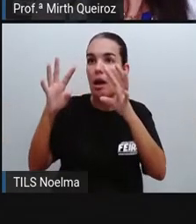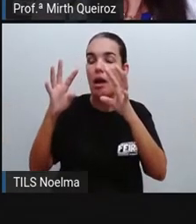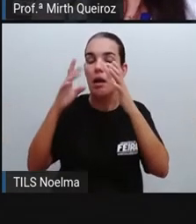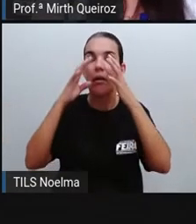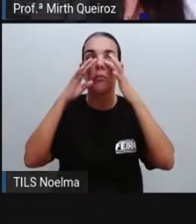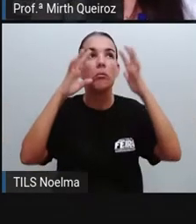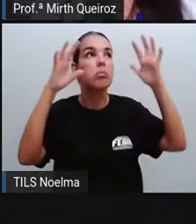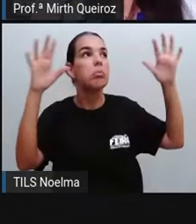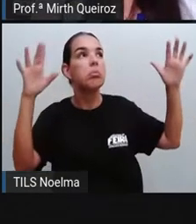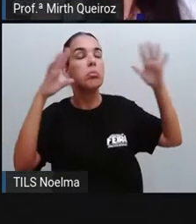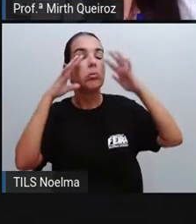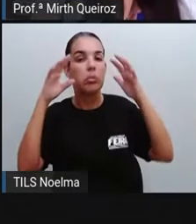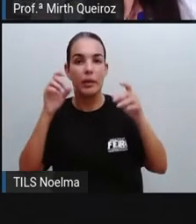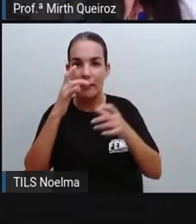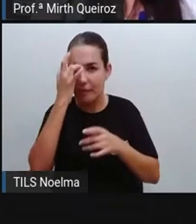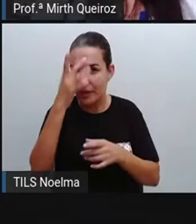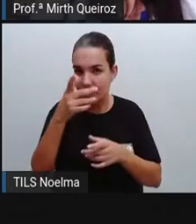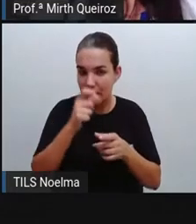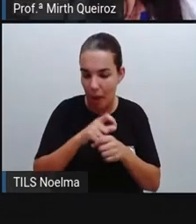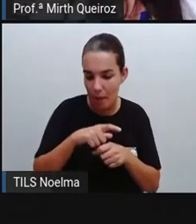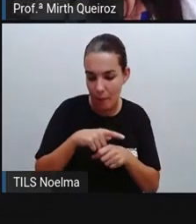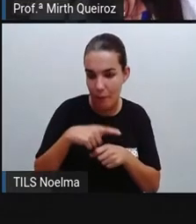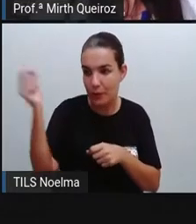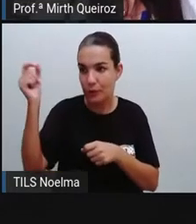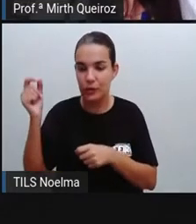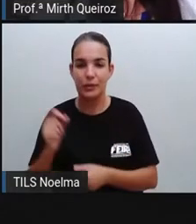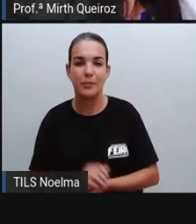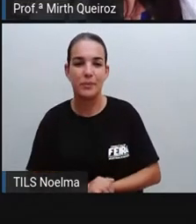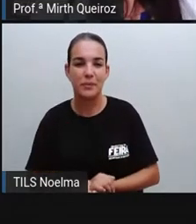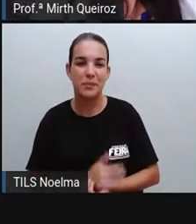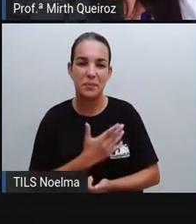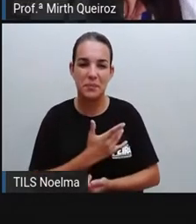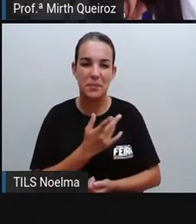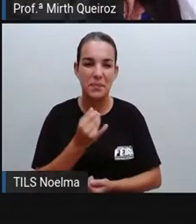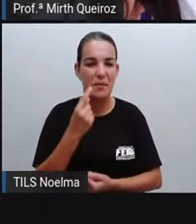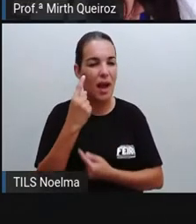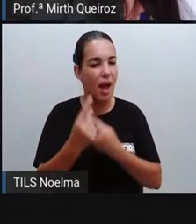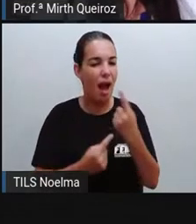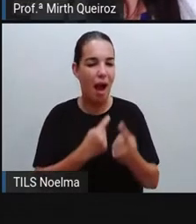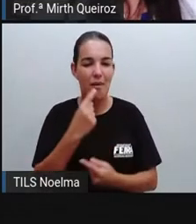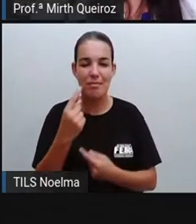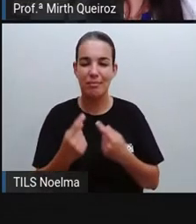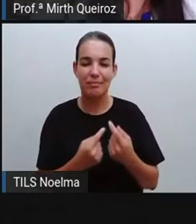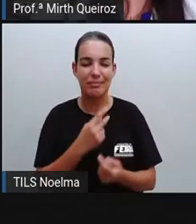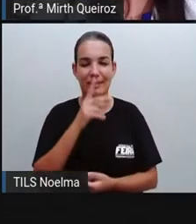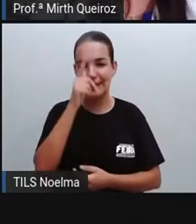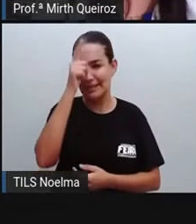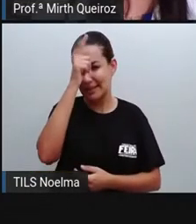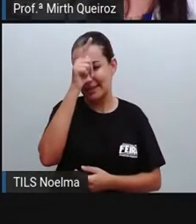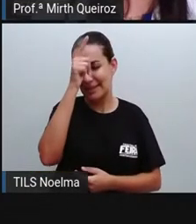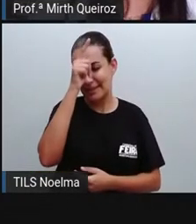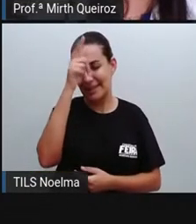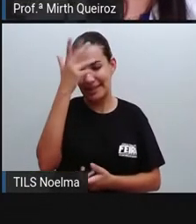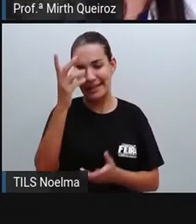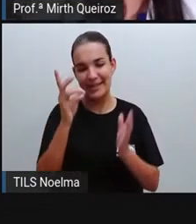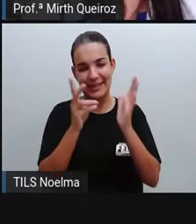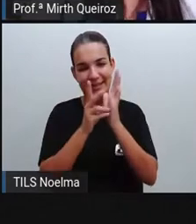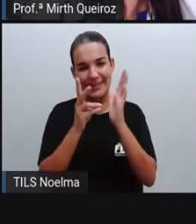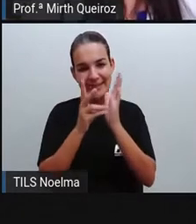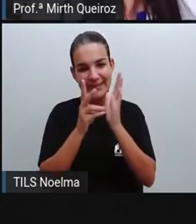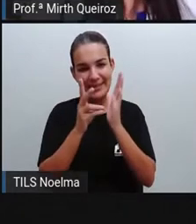vai facilitar a fuga. Essas aí são algumas das histórias contadas aí